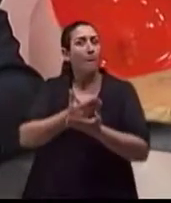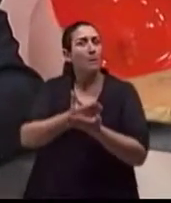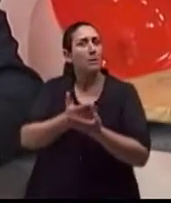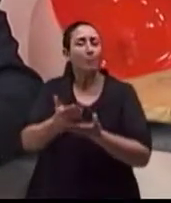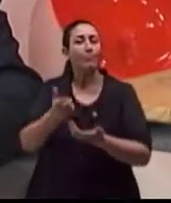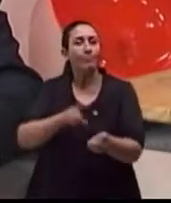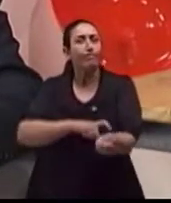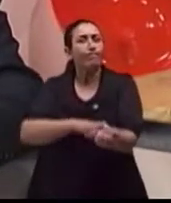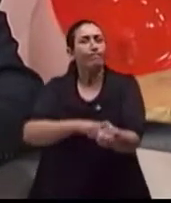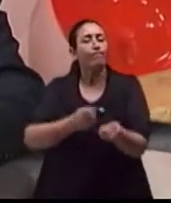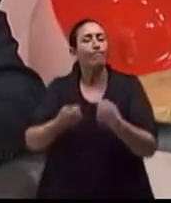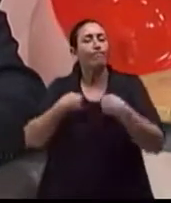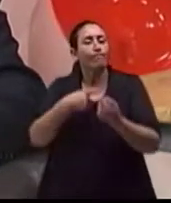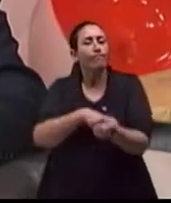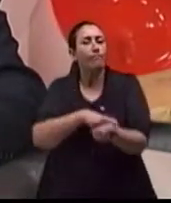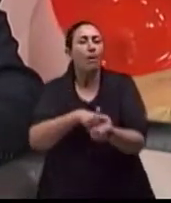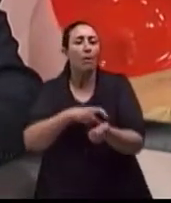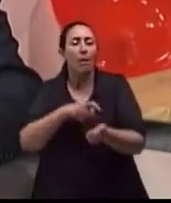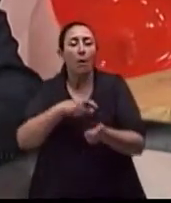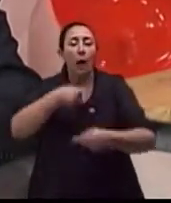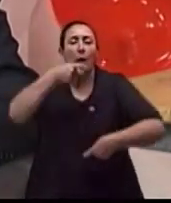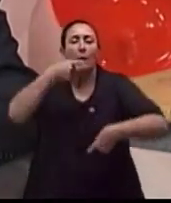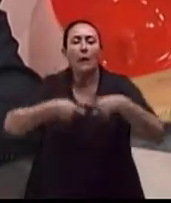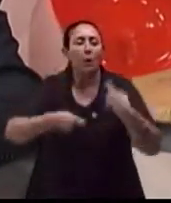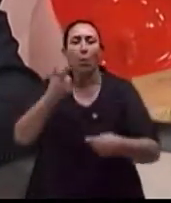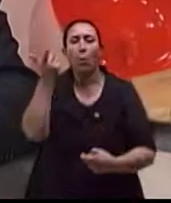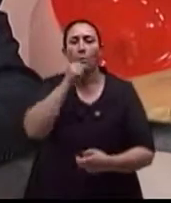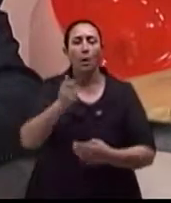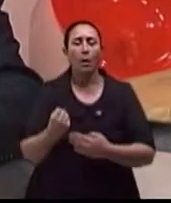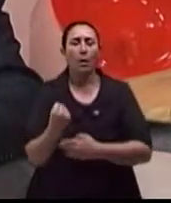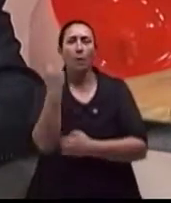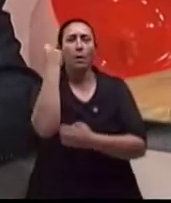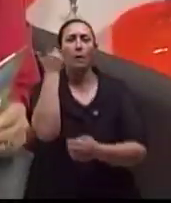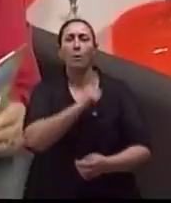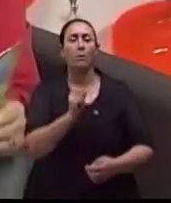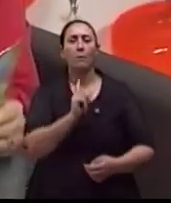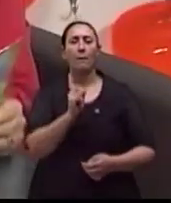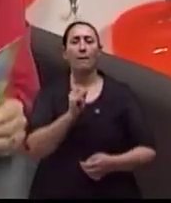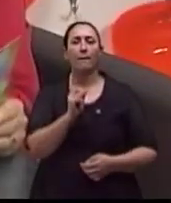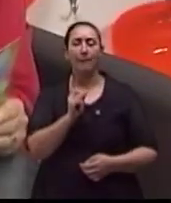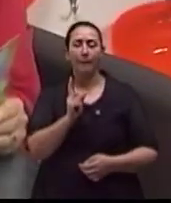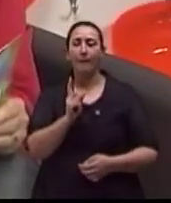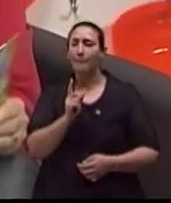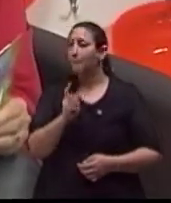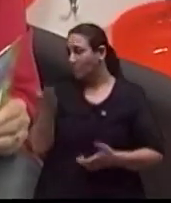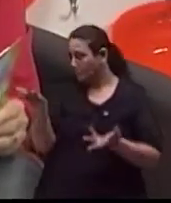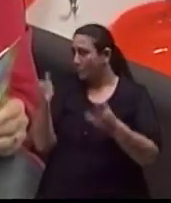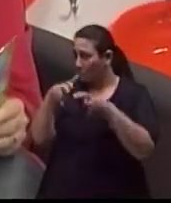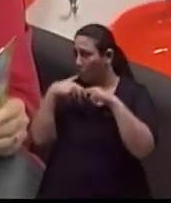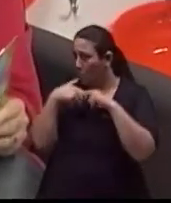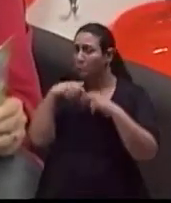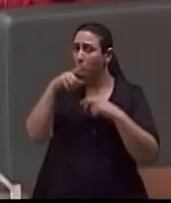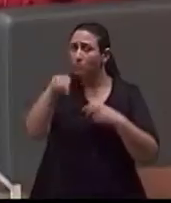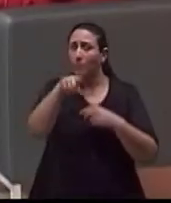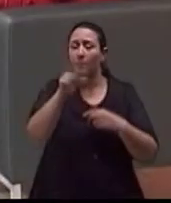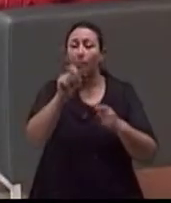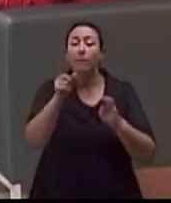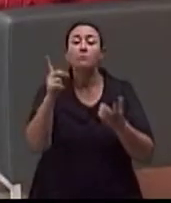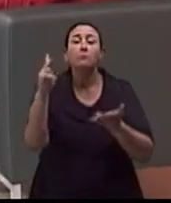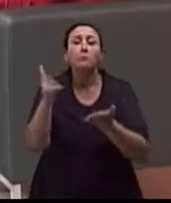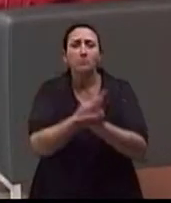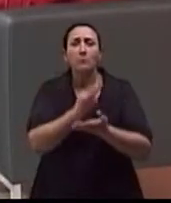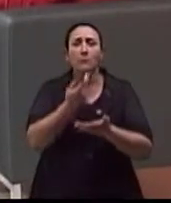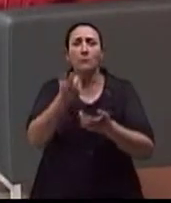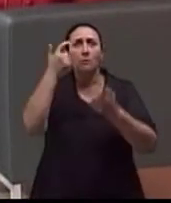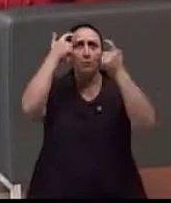ansioso e muitas vezes não consegue atingir a sua ereção plena. Porque isso, usando a mesma palavra, atinge diretamente a função.